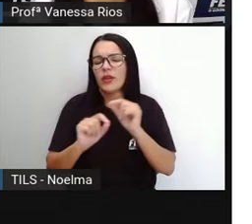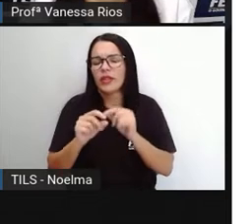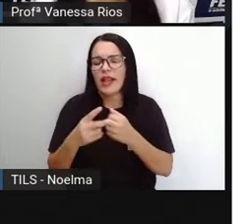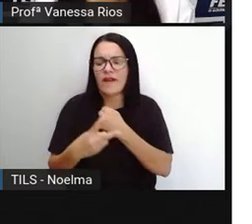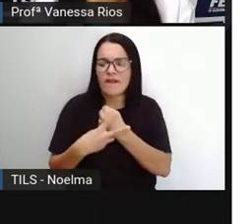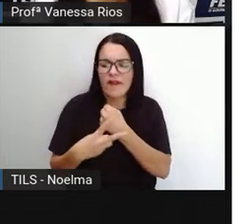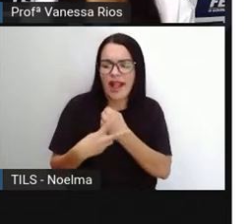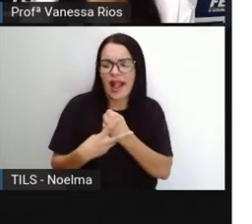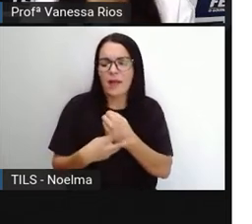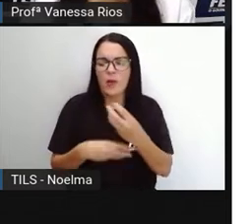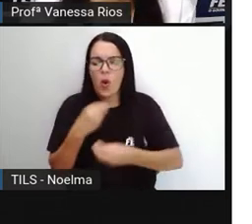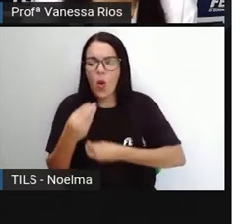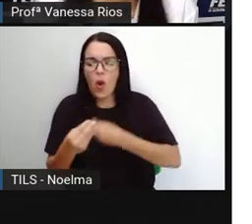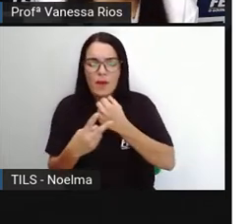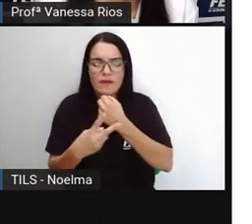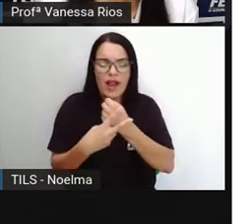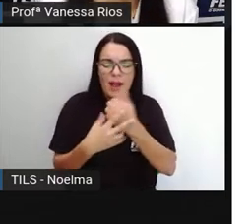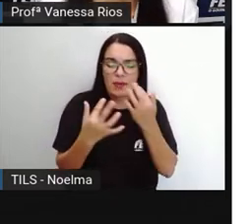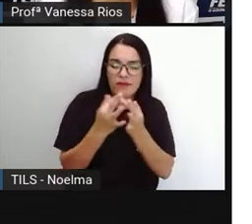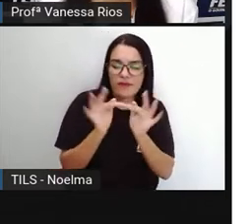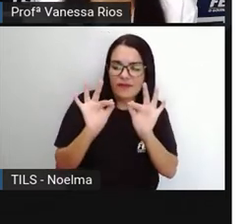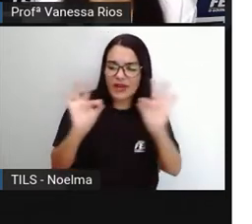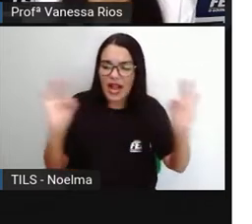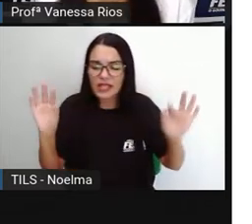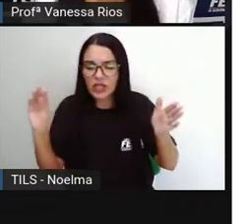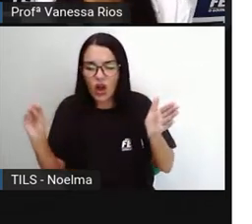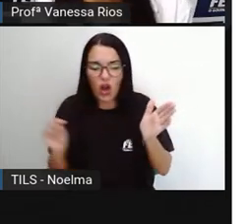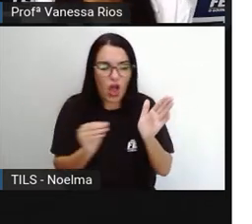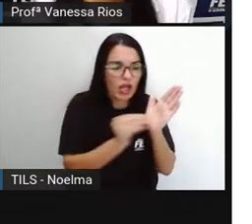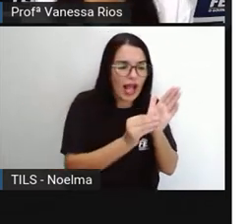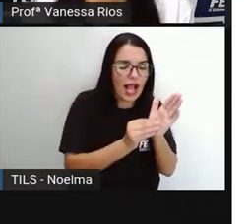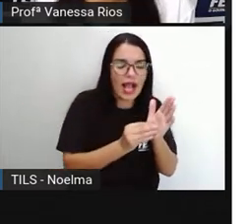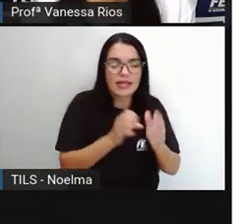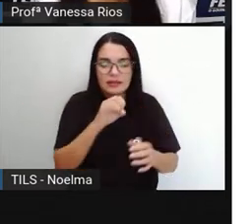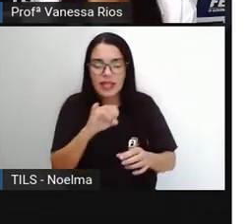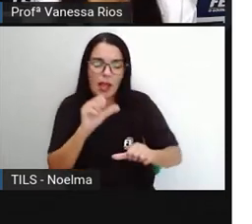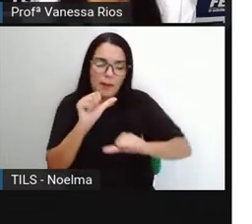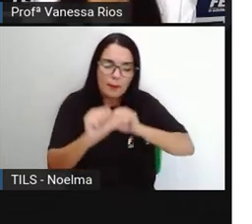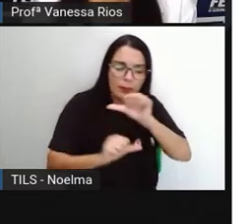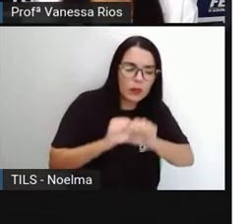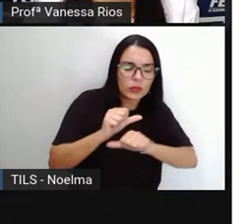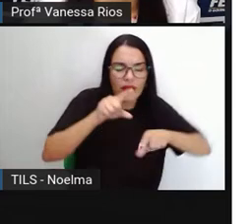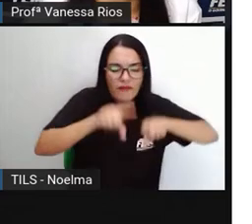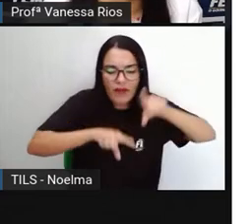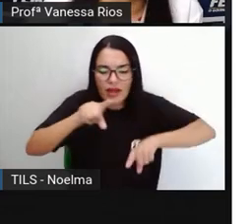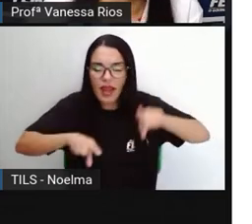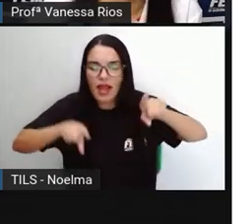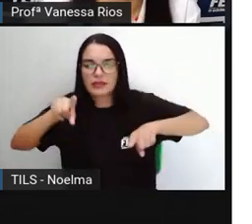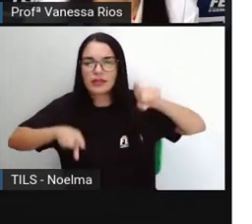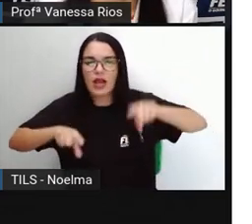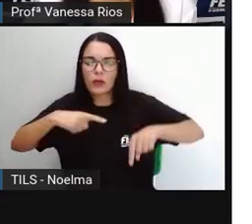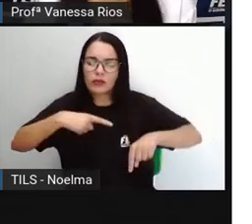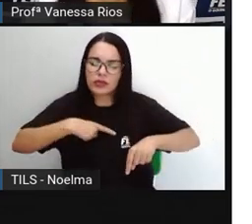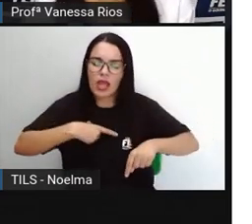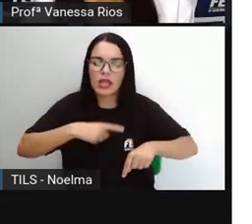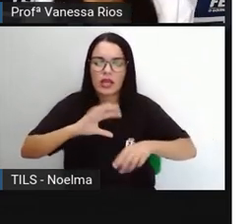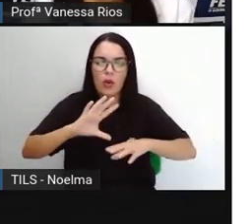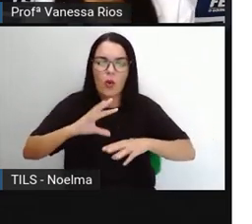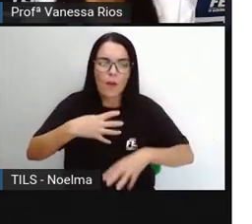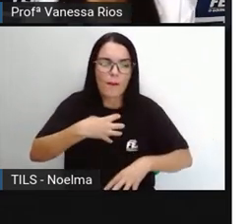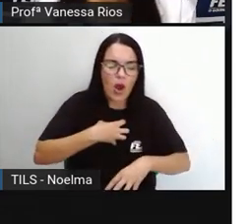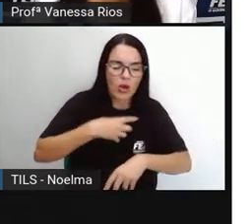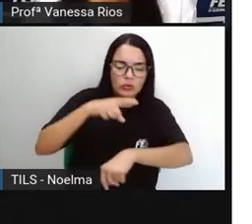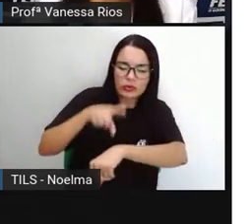do verbo nas frases, de como o verbo é uma palavra que muda, que varia, né? De acordo ao modo, de acordo ao